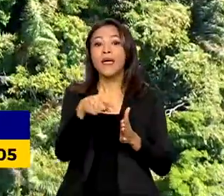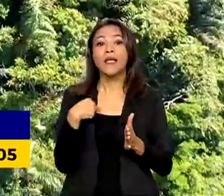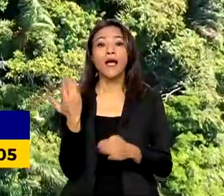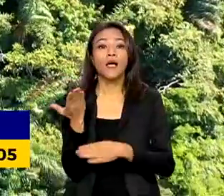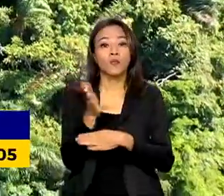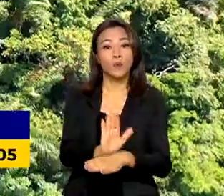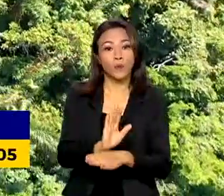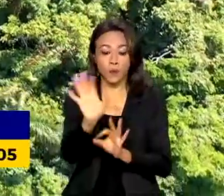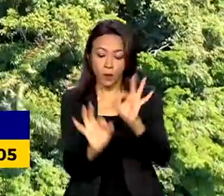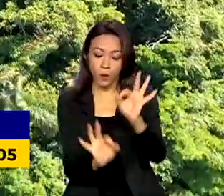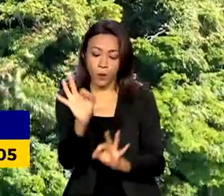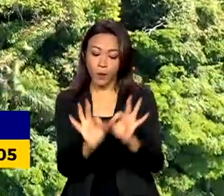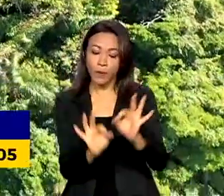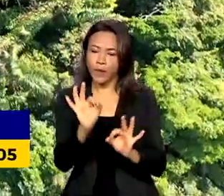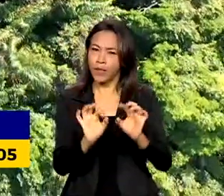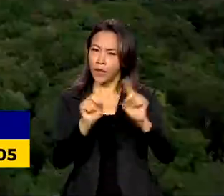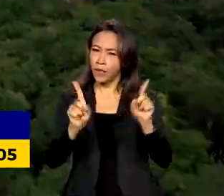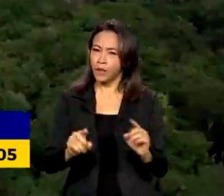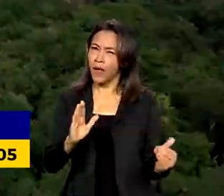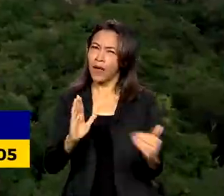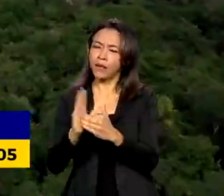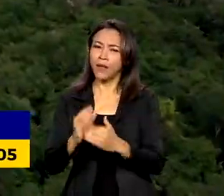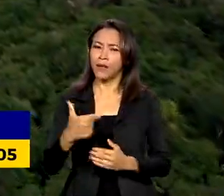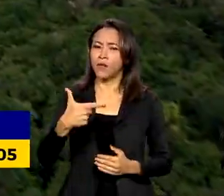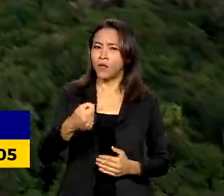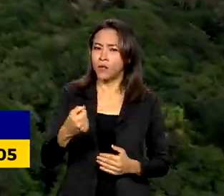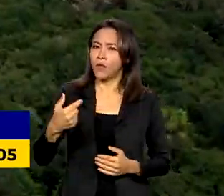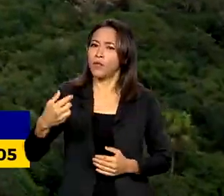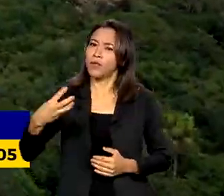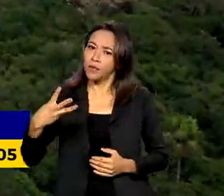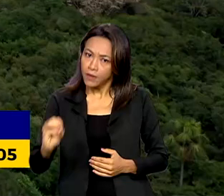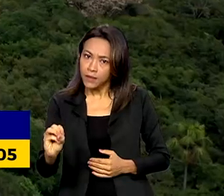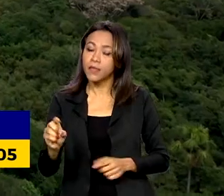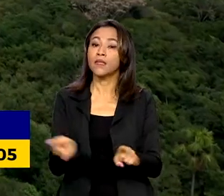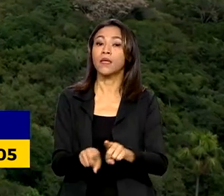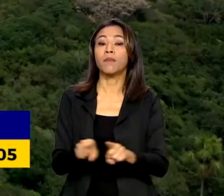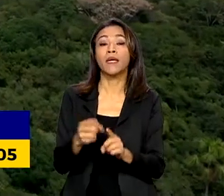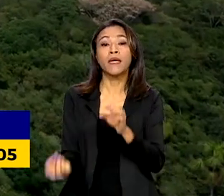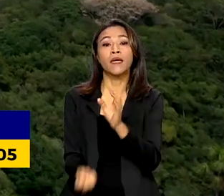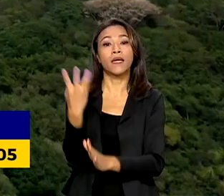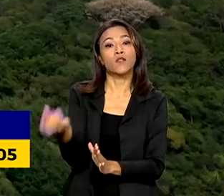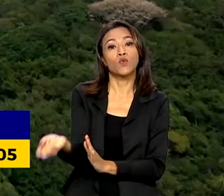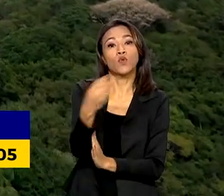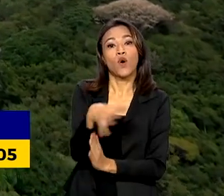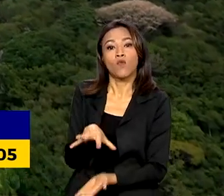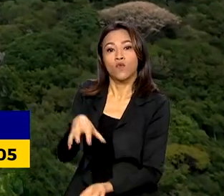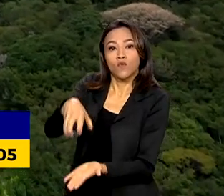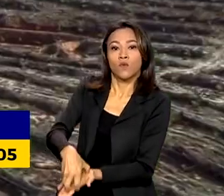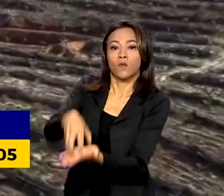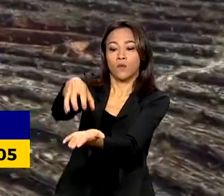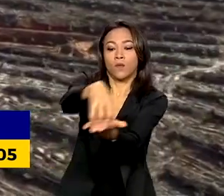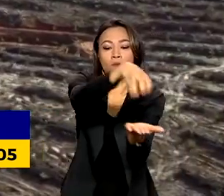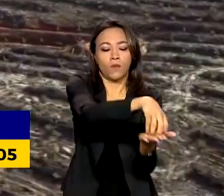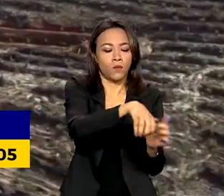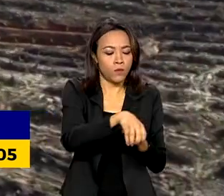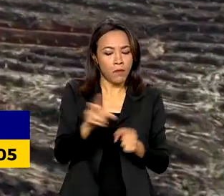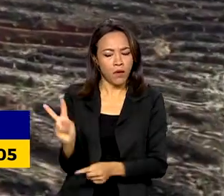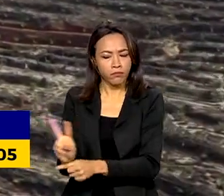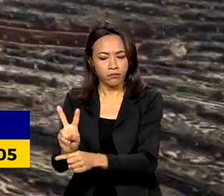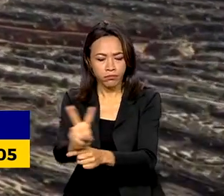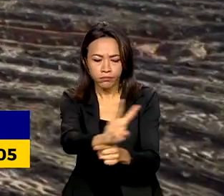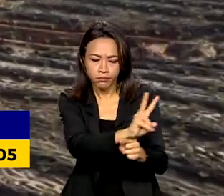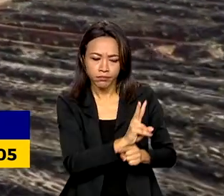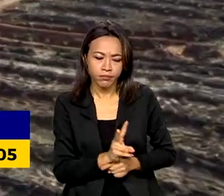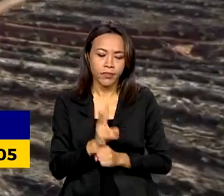zero até 2030. Também está prevista a criação de novas unidades de preservação, o aumento de